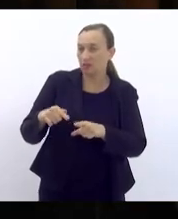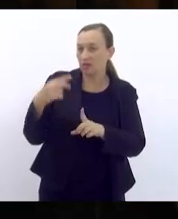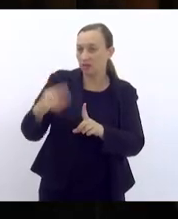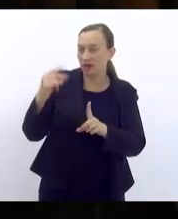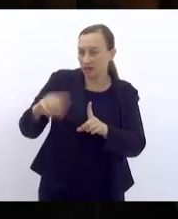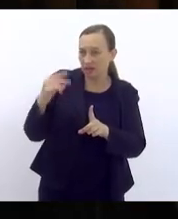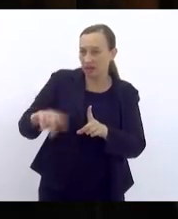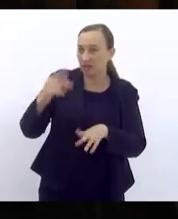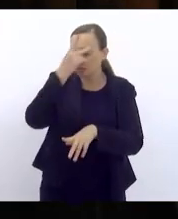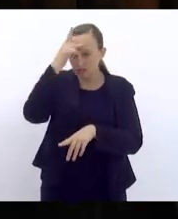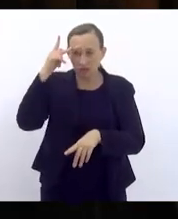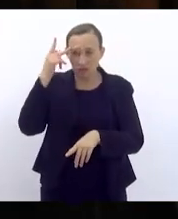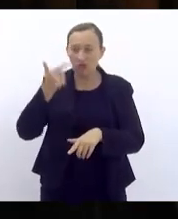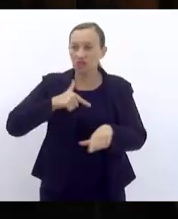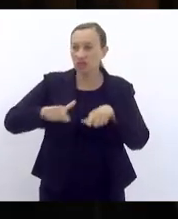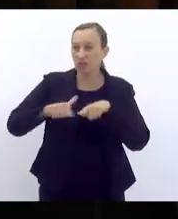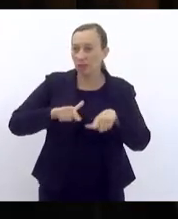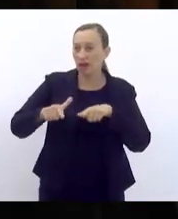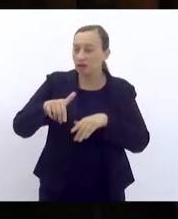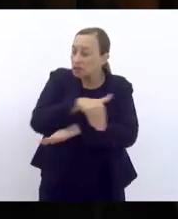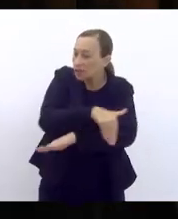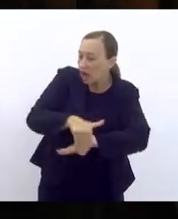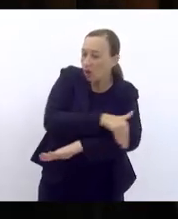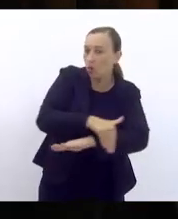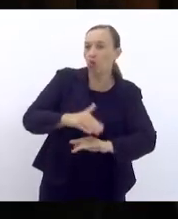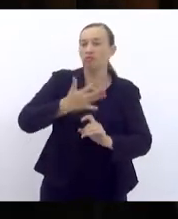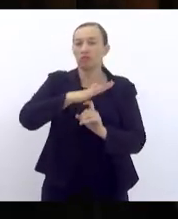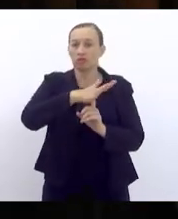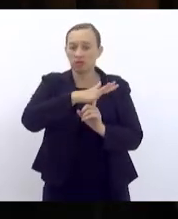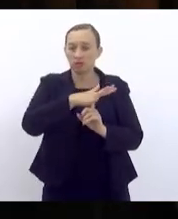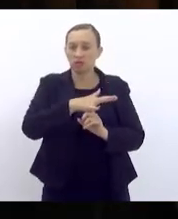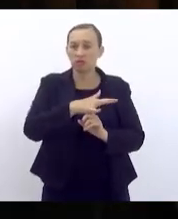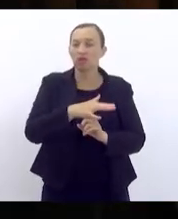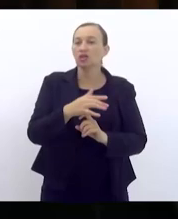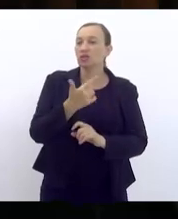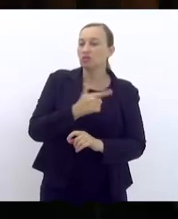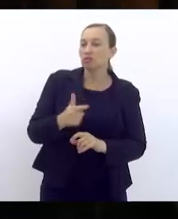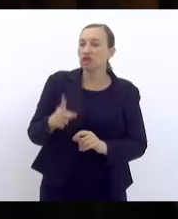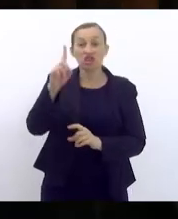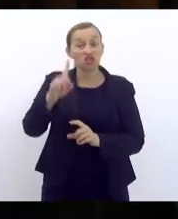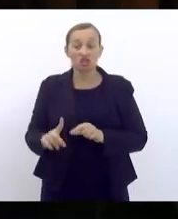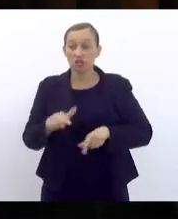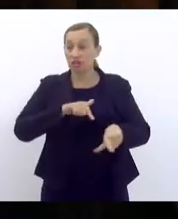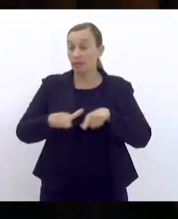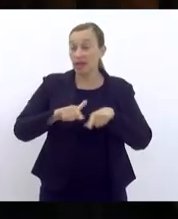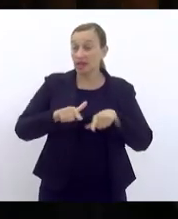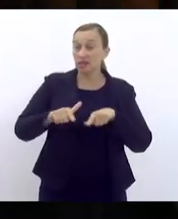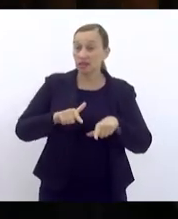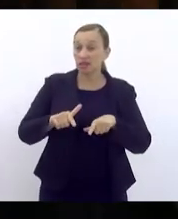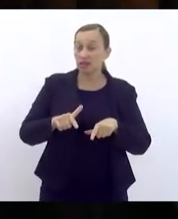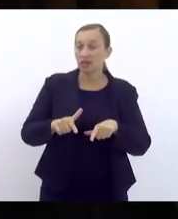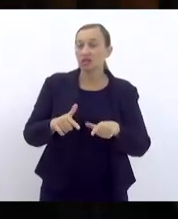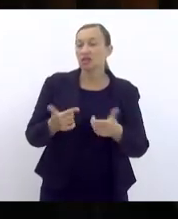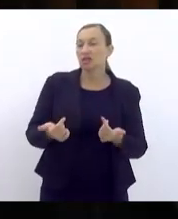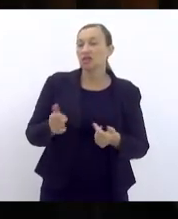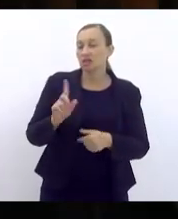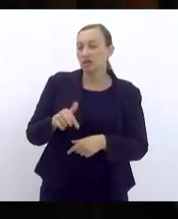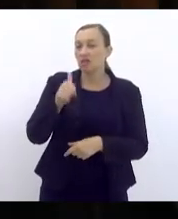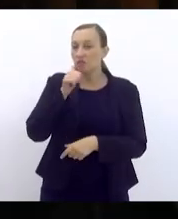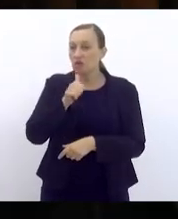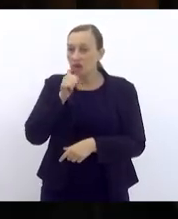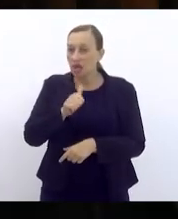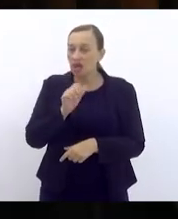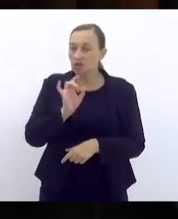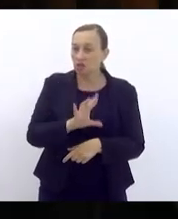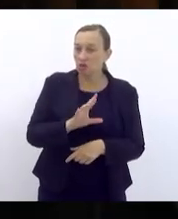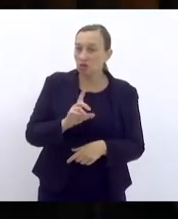trabalhadores que nada mais têm, nem mesmo garantias trabalhistas, de uma categoria essencialmente feminina e que muitas vezes